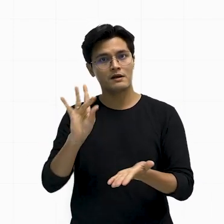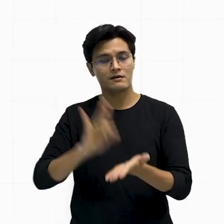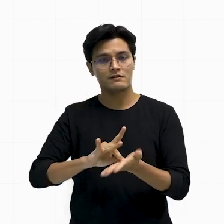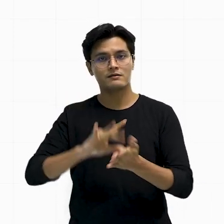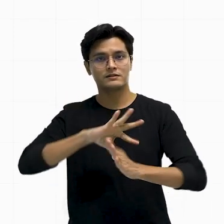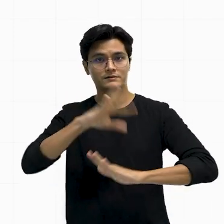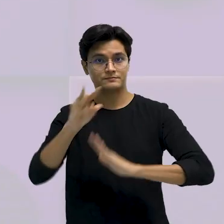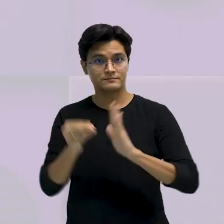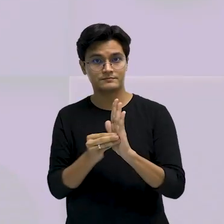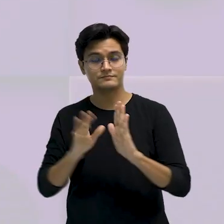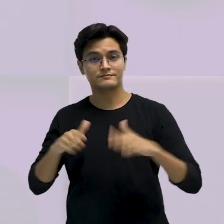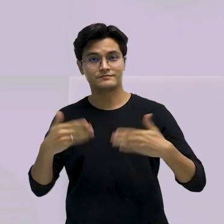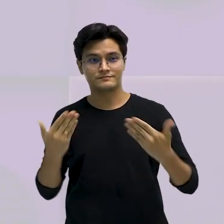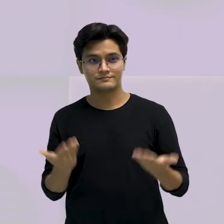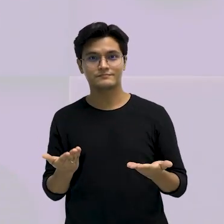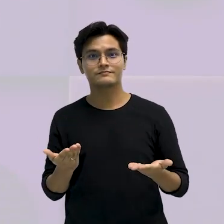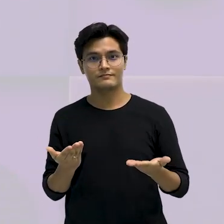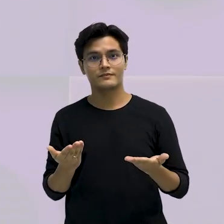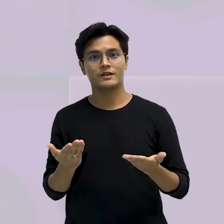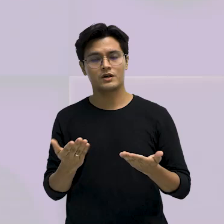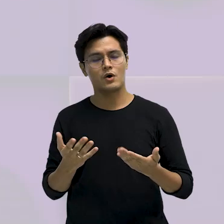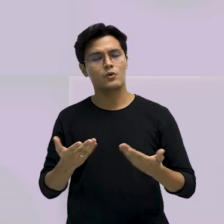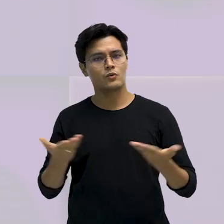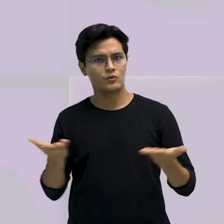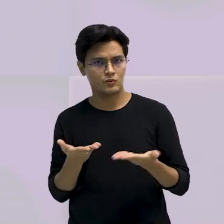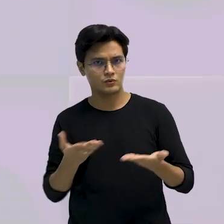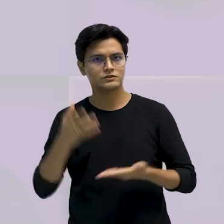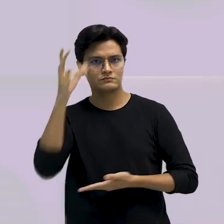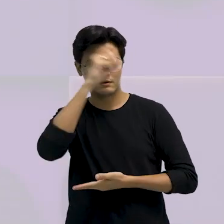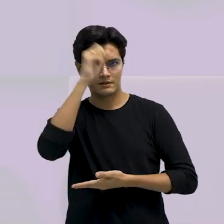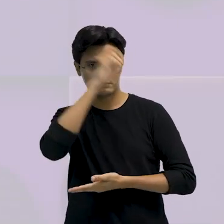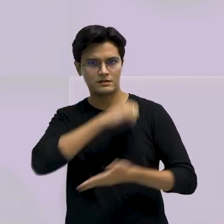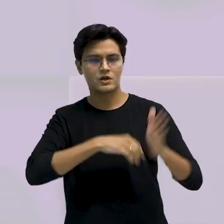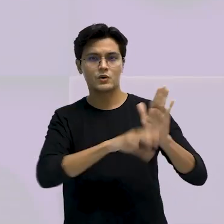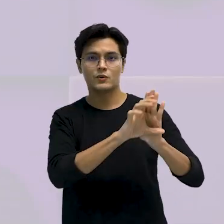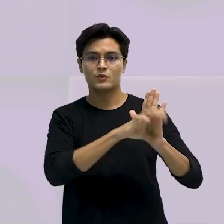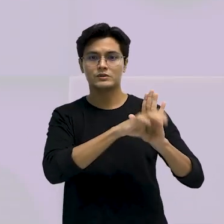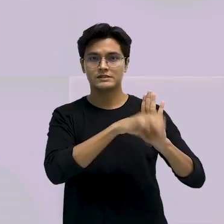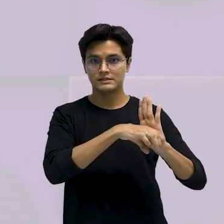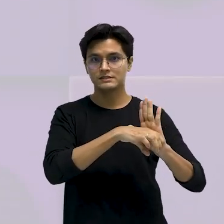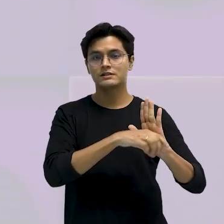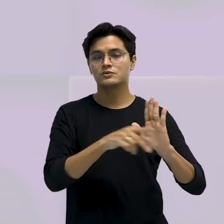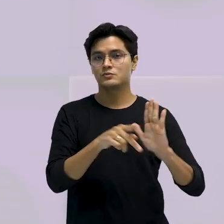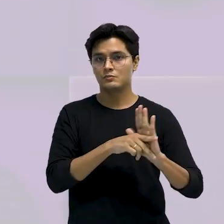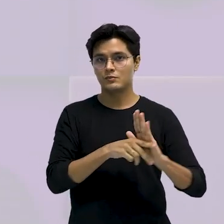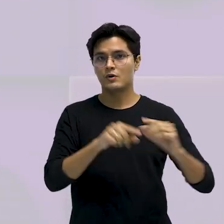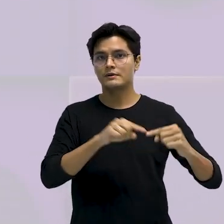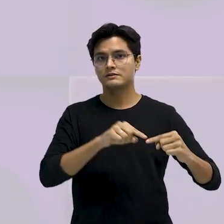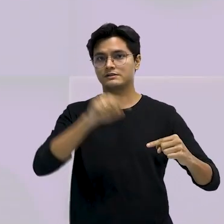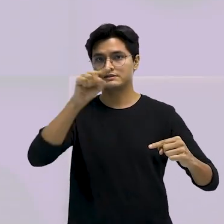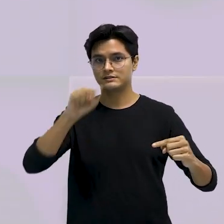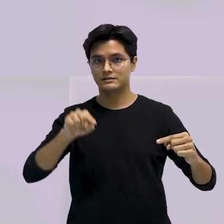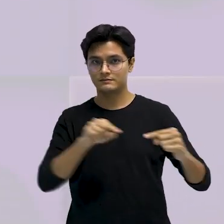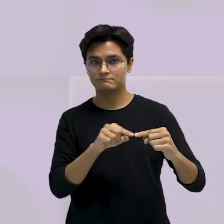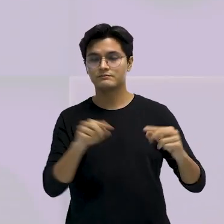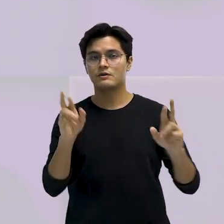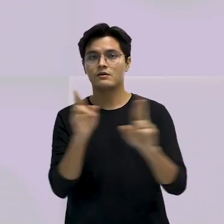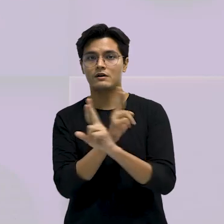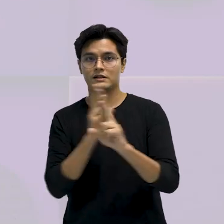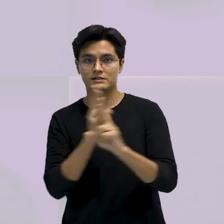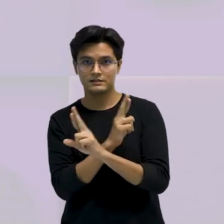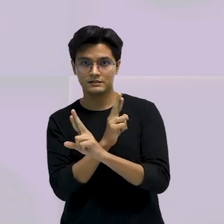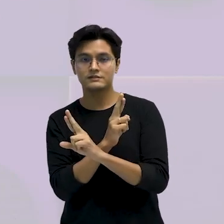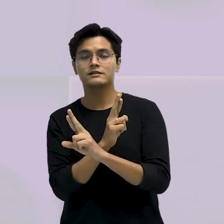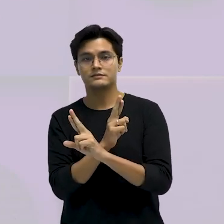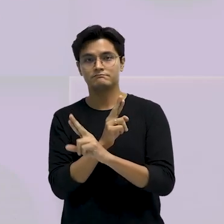Então, nós iremos trabalhar os conceitos de triângulos relacionados